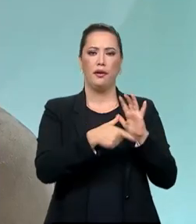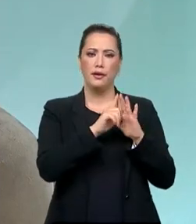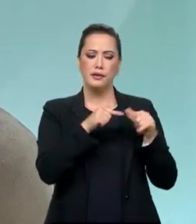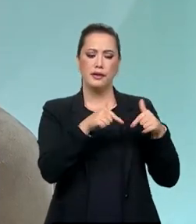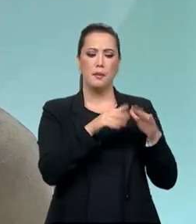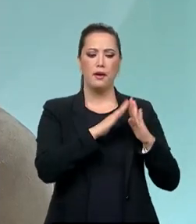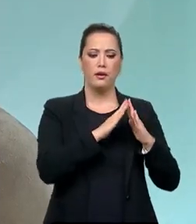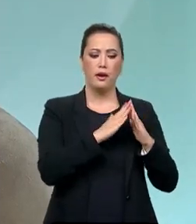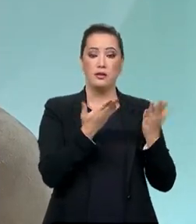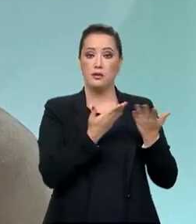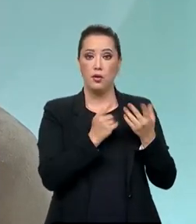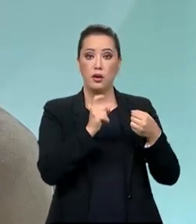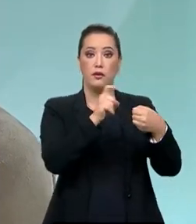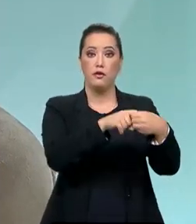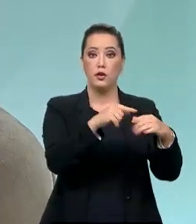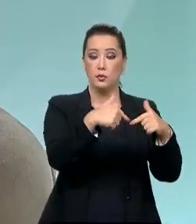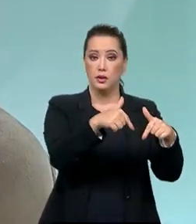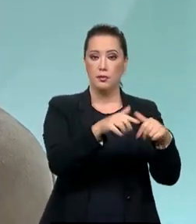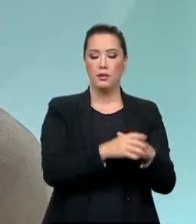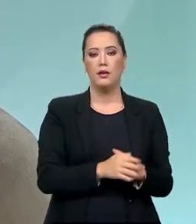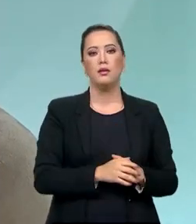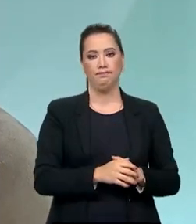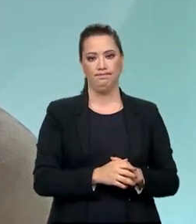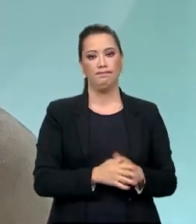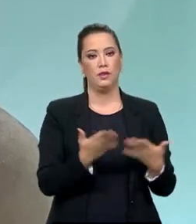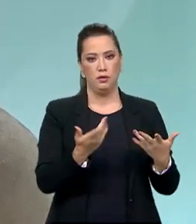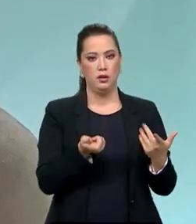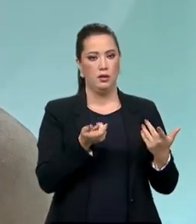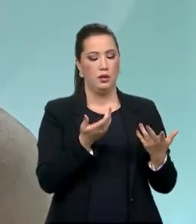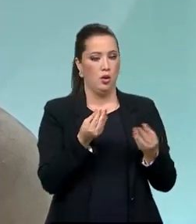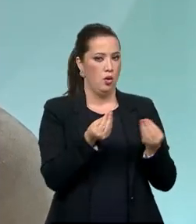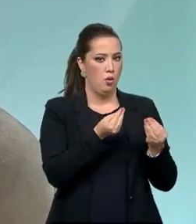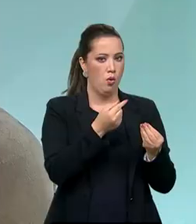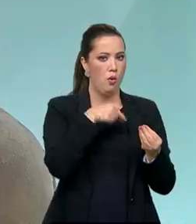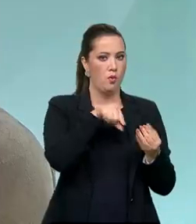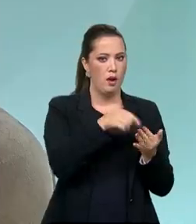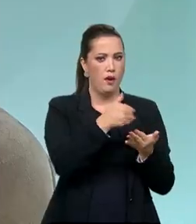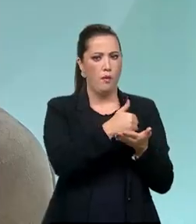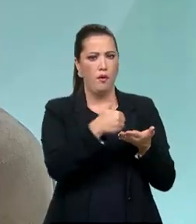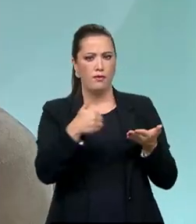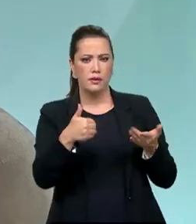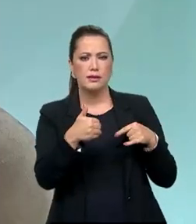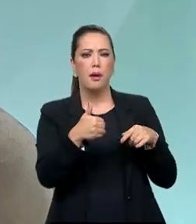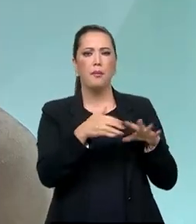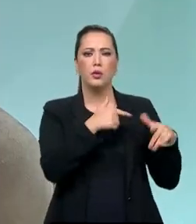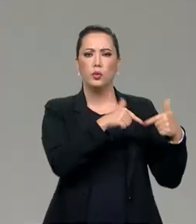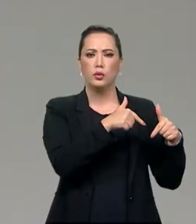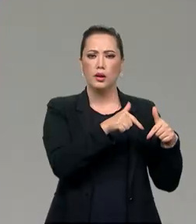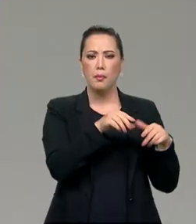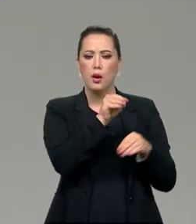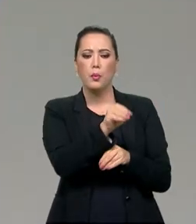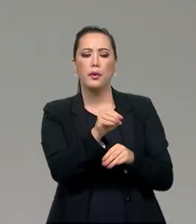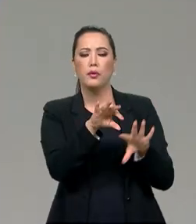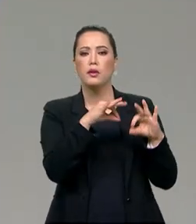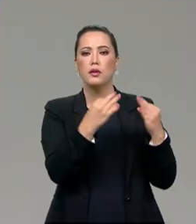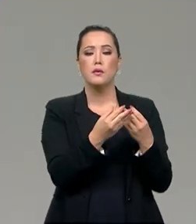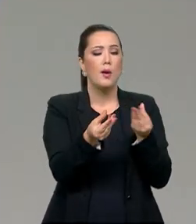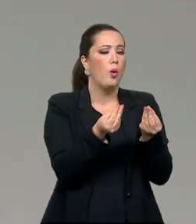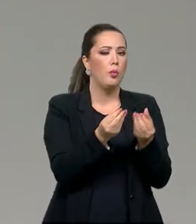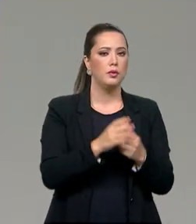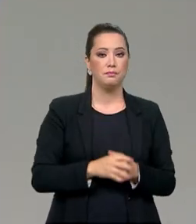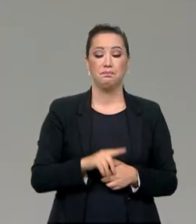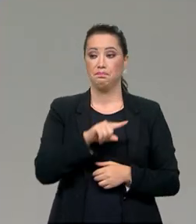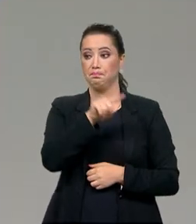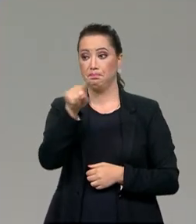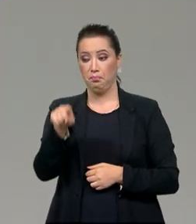tantas questões que envolvem licenças parentais. Então, nós unimos nesse tema também. E depois, na parte do impacto das